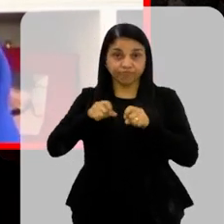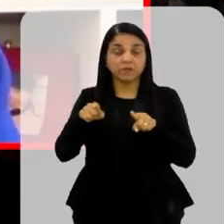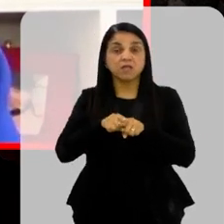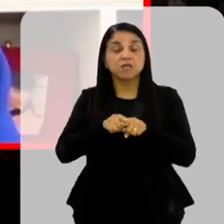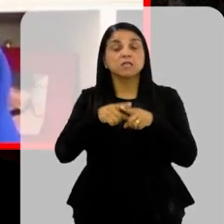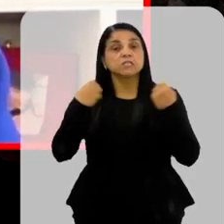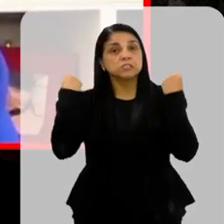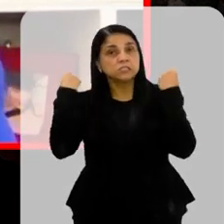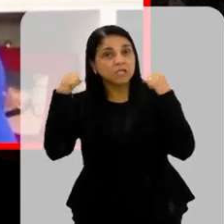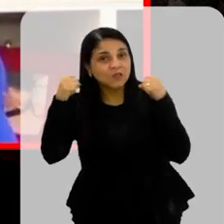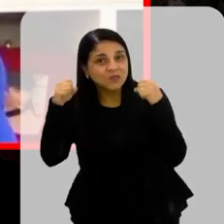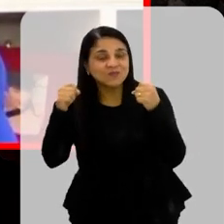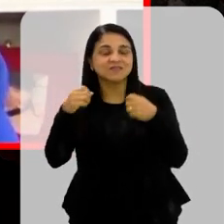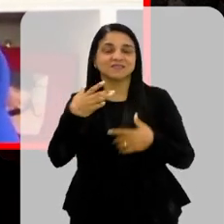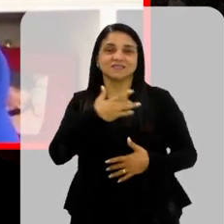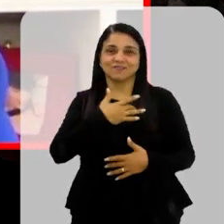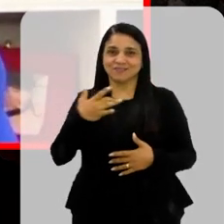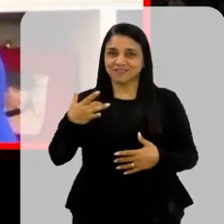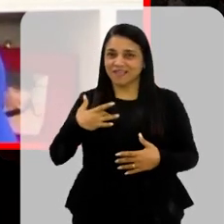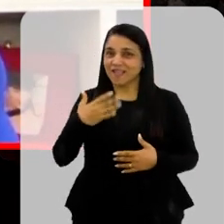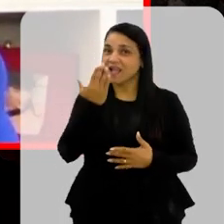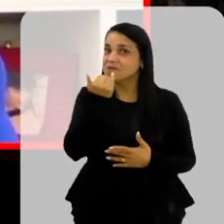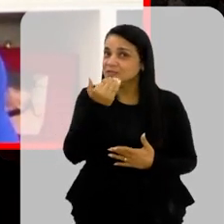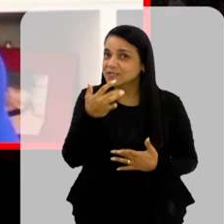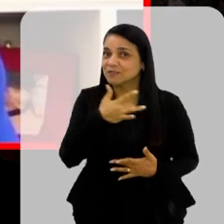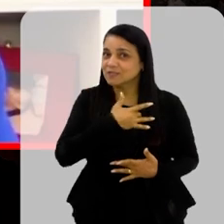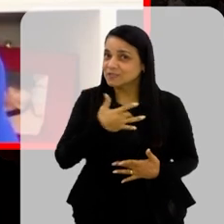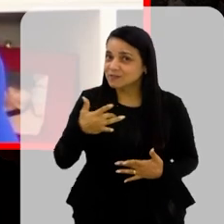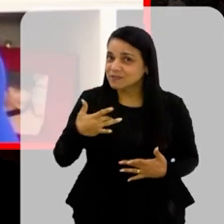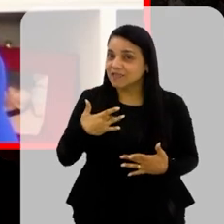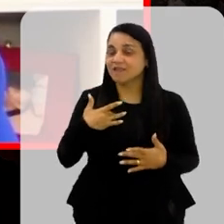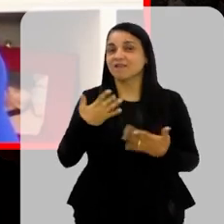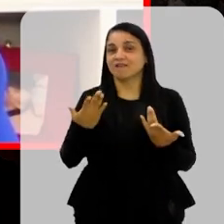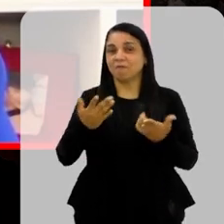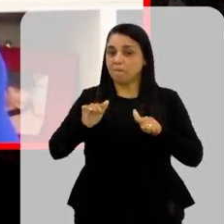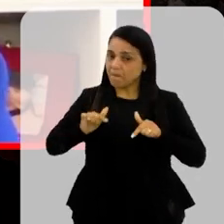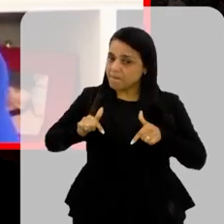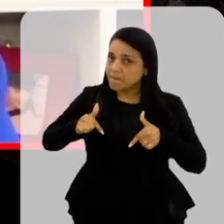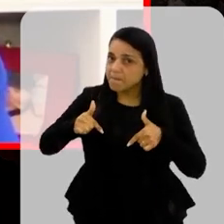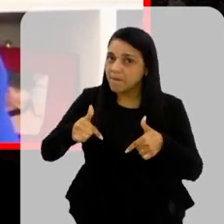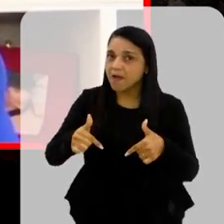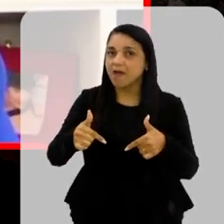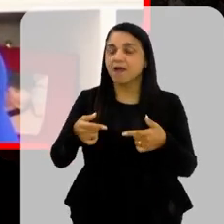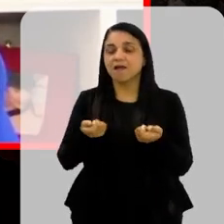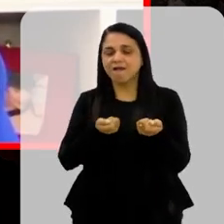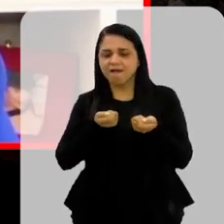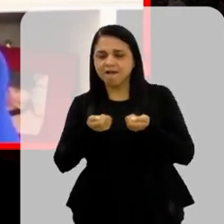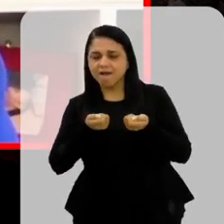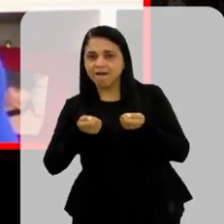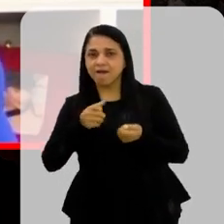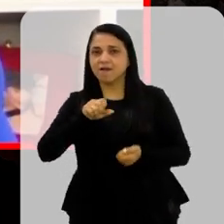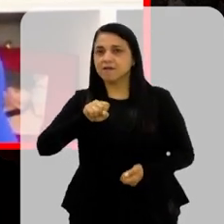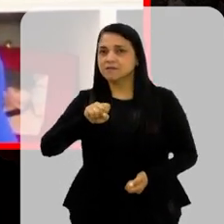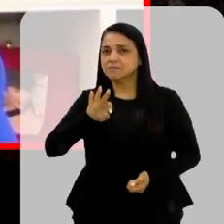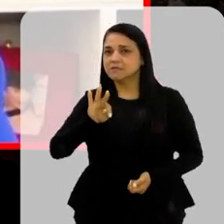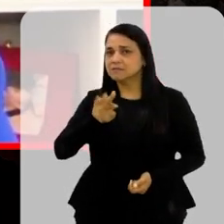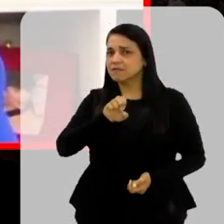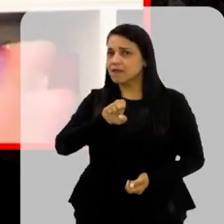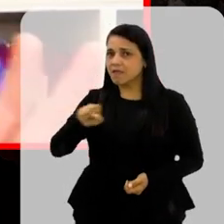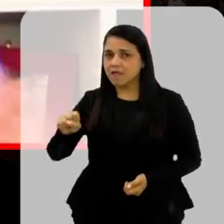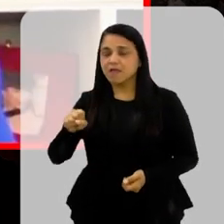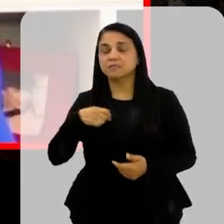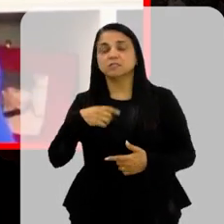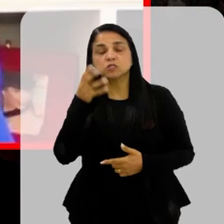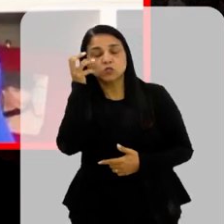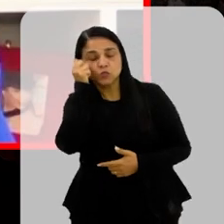estilo de vida saudável Cuidar da alimentação Se for uma pessoa ativa Tentar modular o estresse, dormir bem Ela